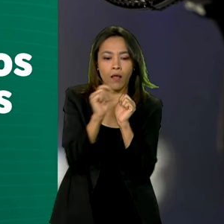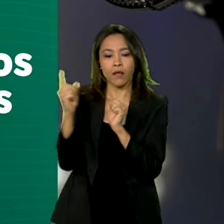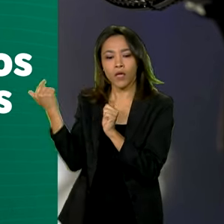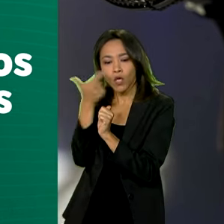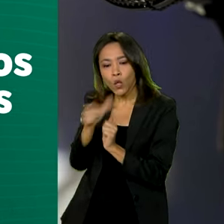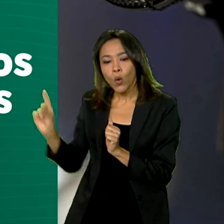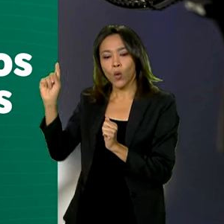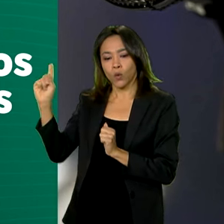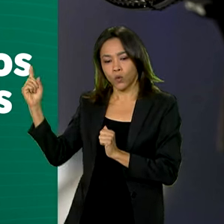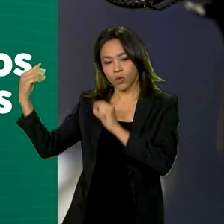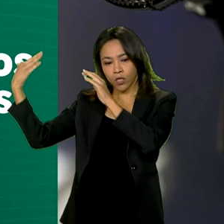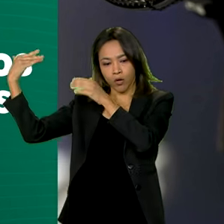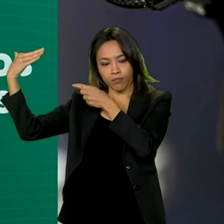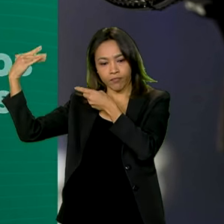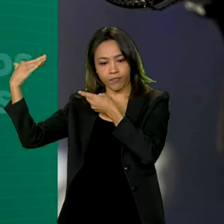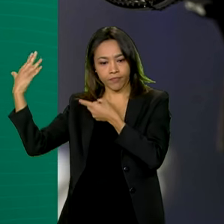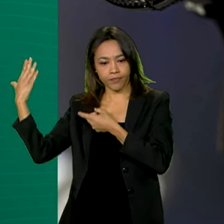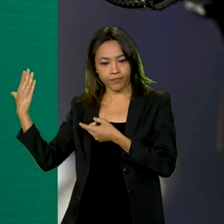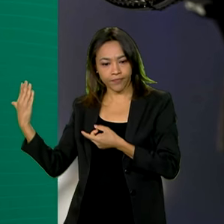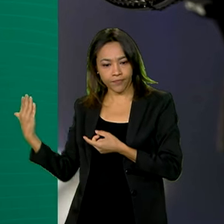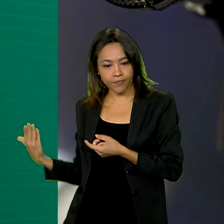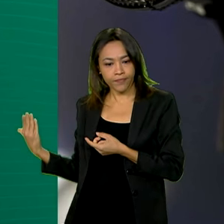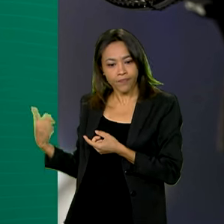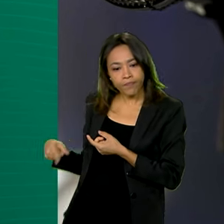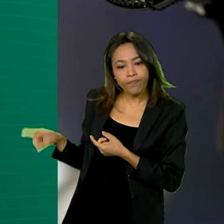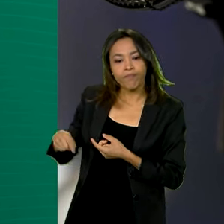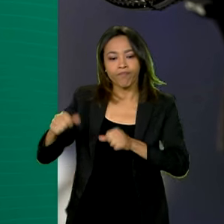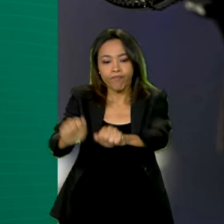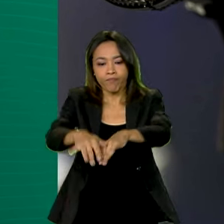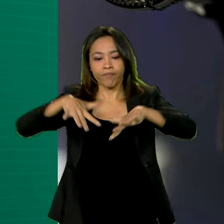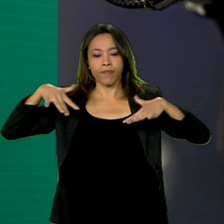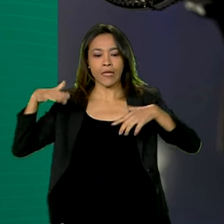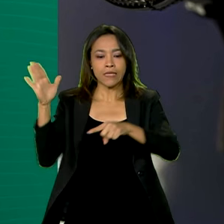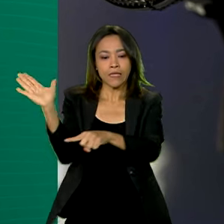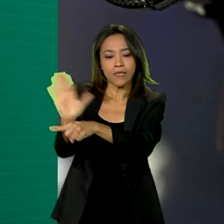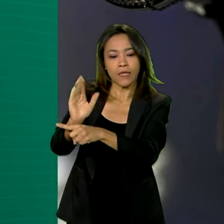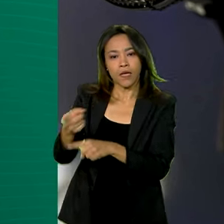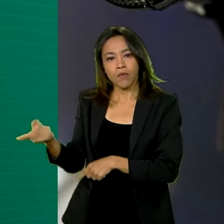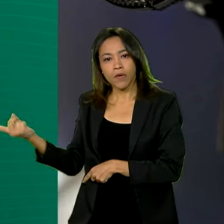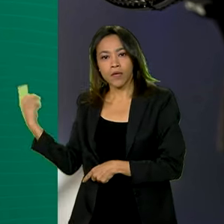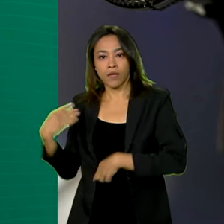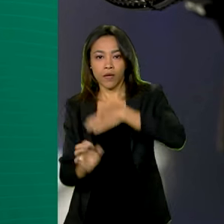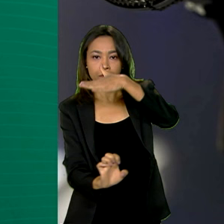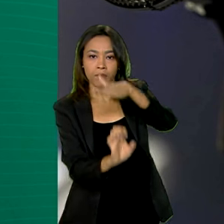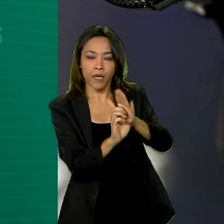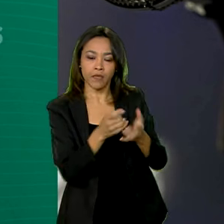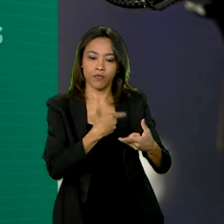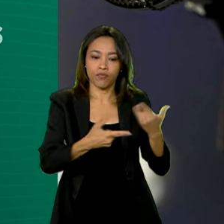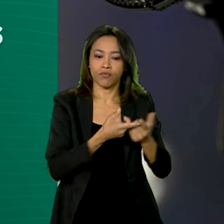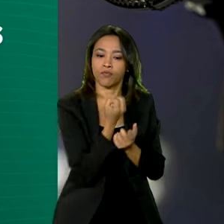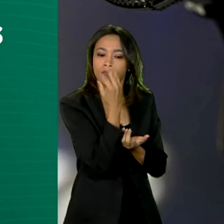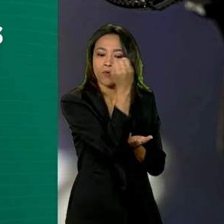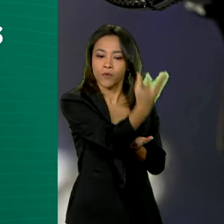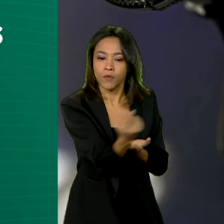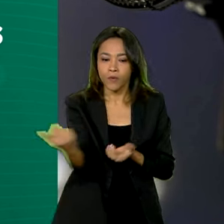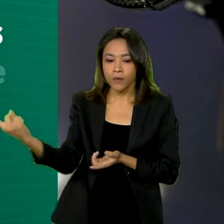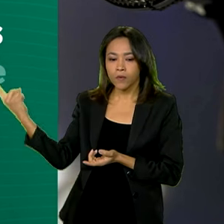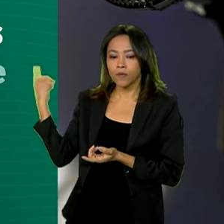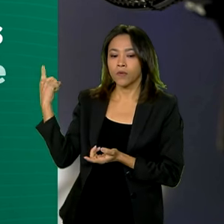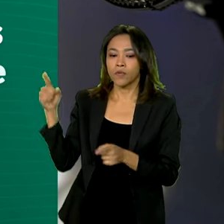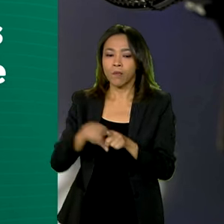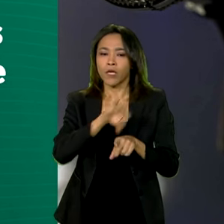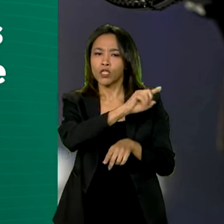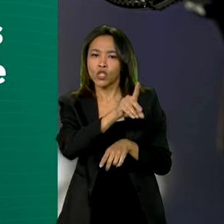especializados em servir bebidas, cinemas, agências de viagem, além de atividades de jardins botânicos,